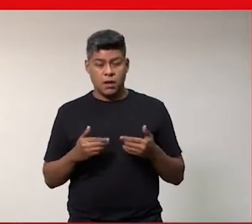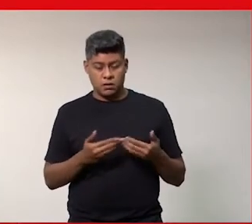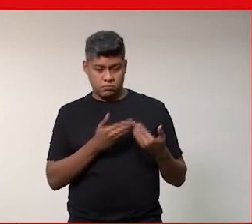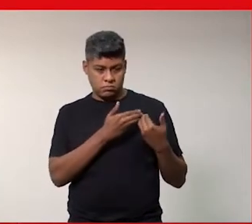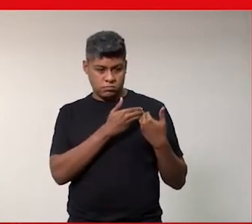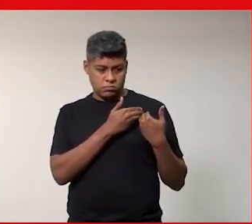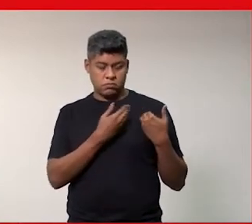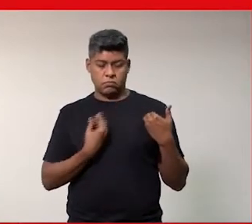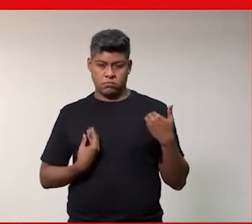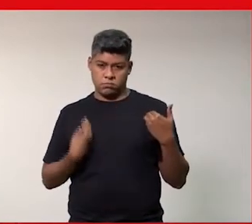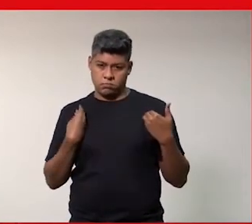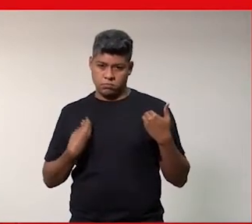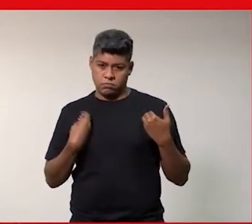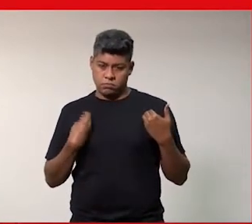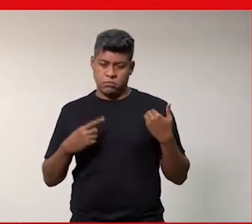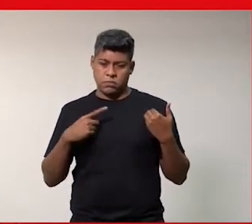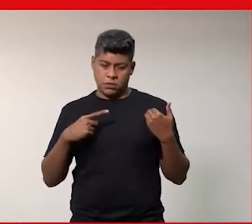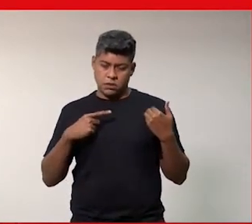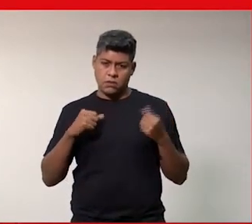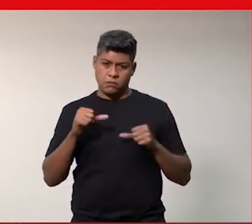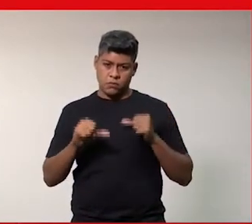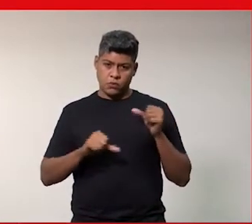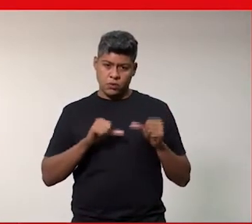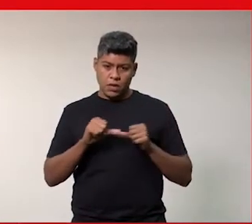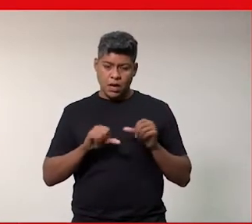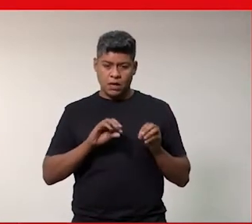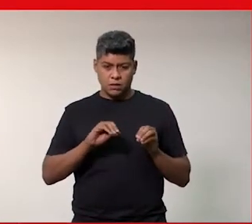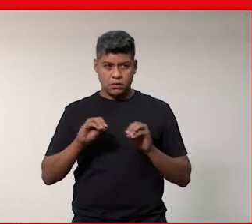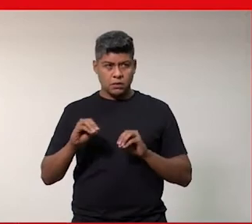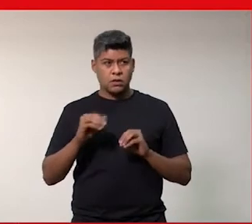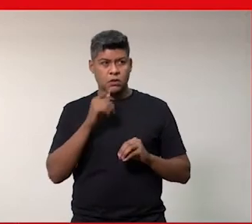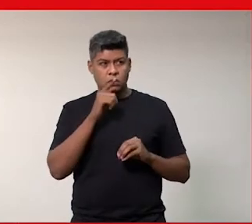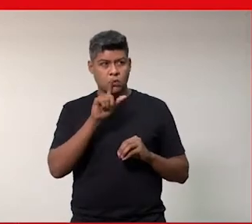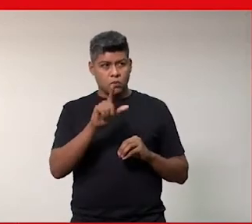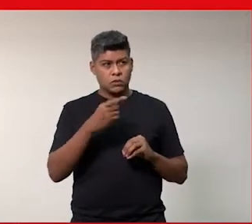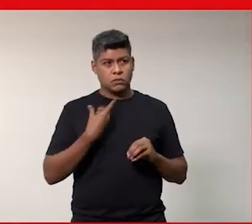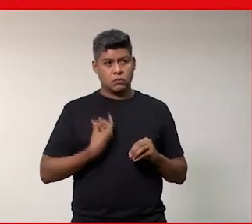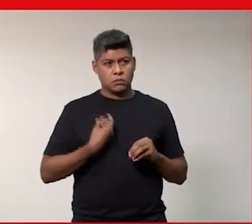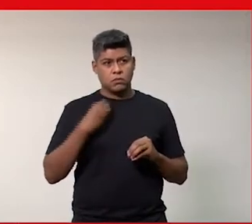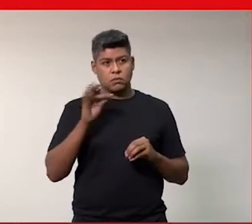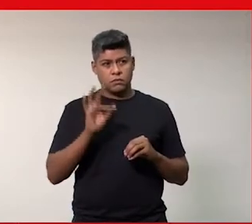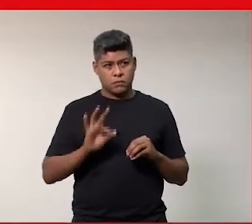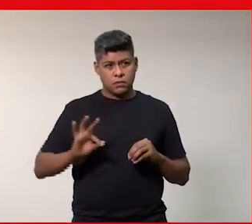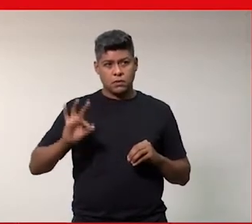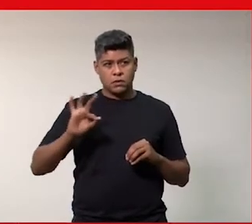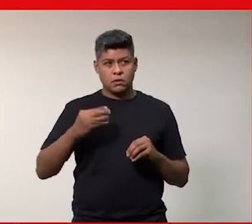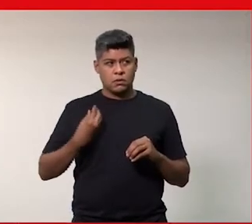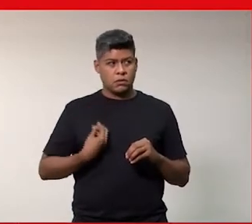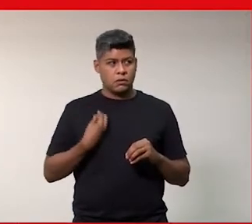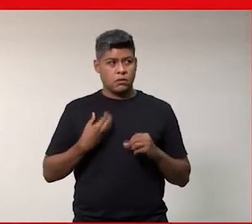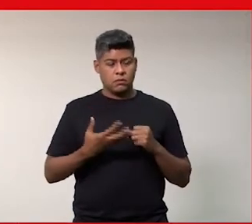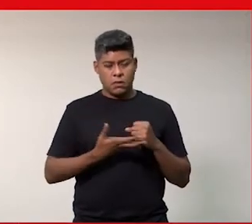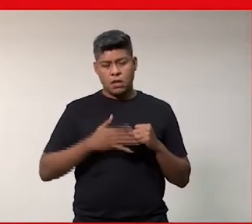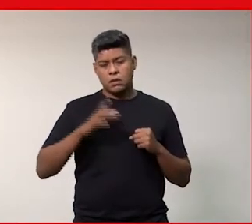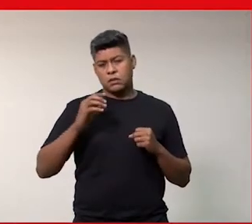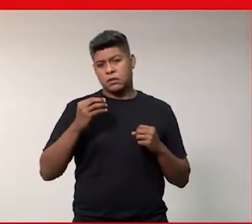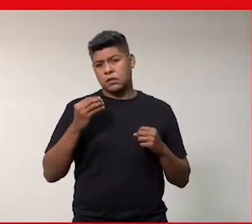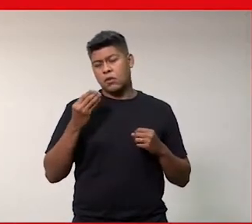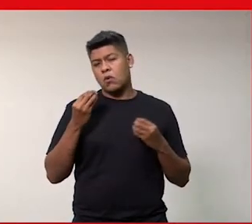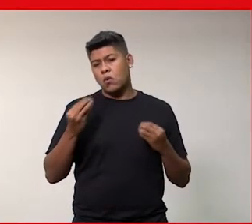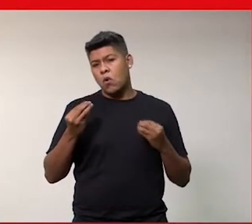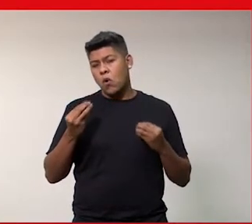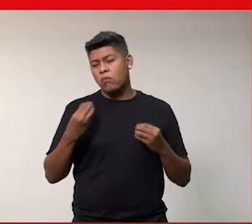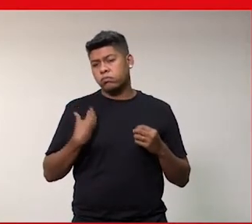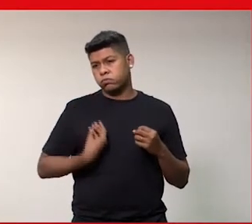carreira que eu tive que mudar depois pra conseguir a lotação pra voltar pro Distrito Federal que é a minha base então assim como a gente vai